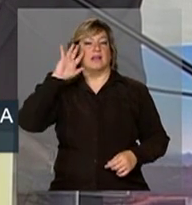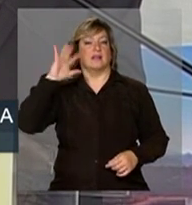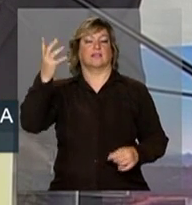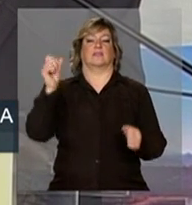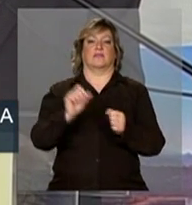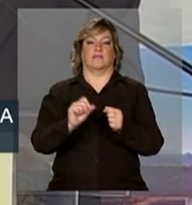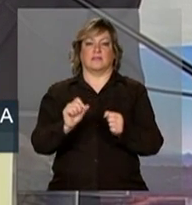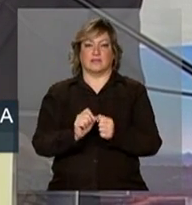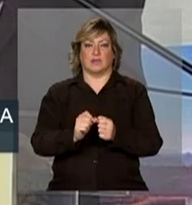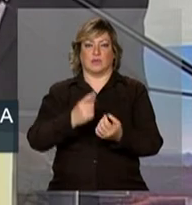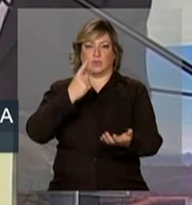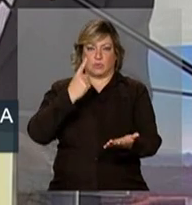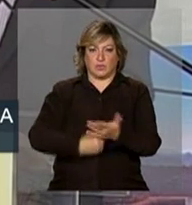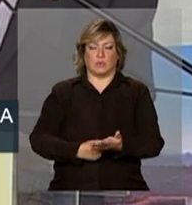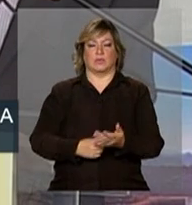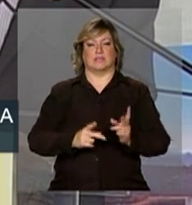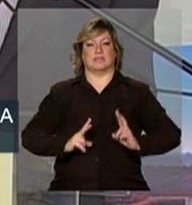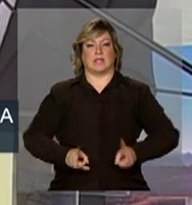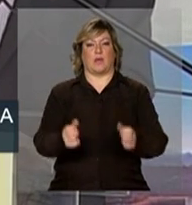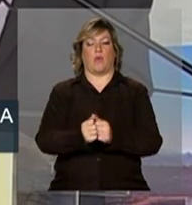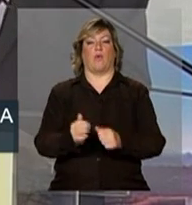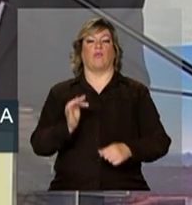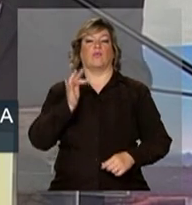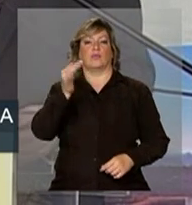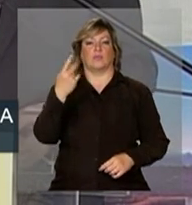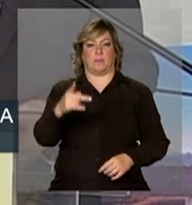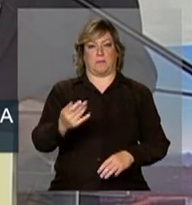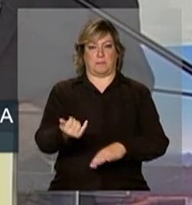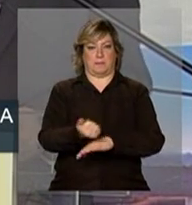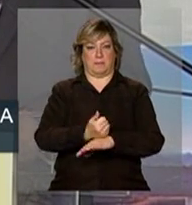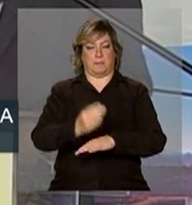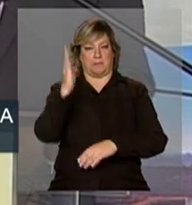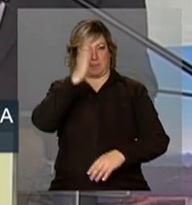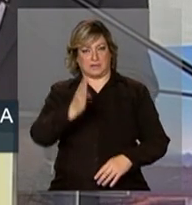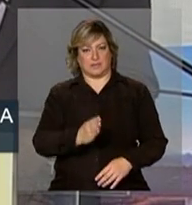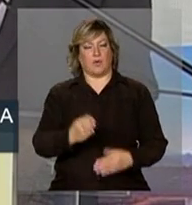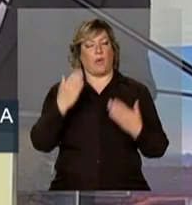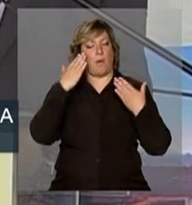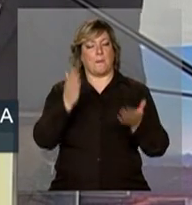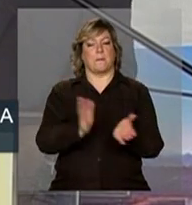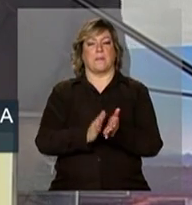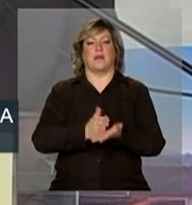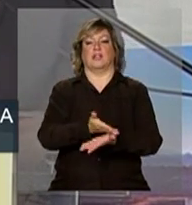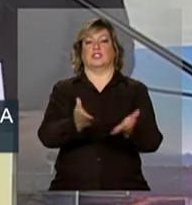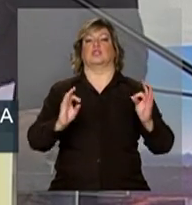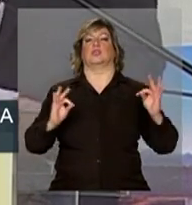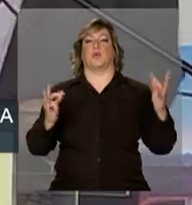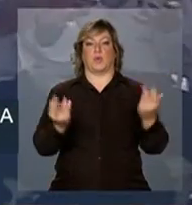investimento, comprometidos, como sempre, com o futuro do Brasil. muito obrigado e parabéns a todos.